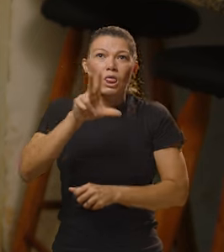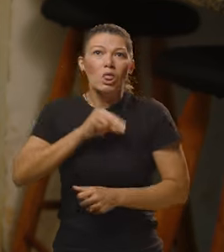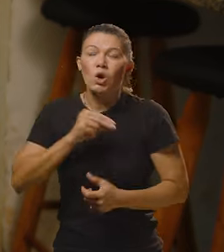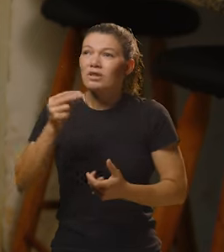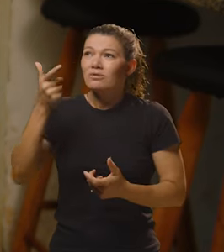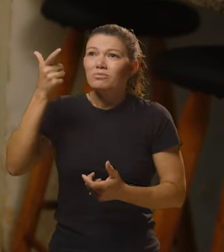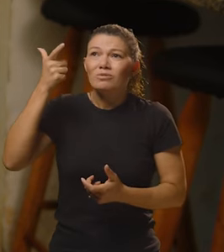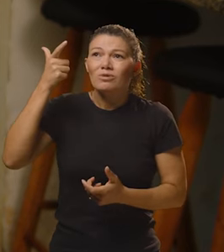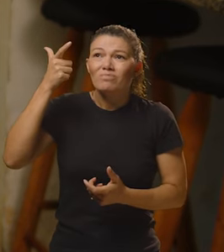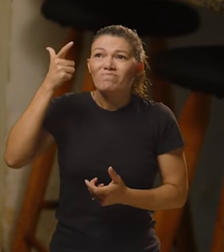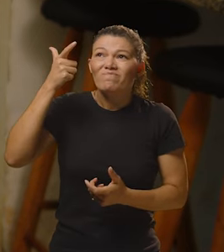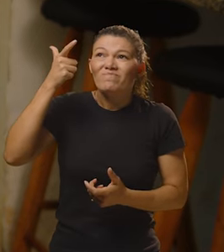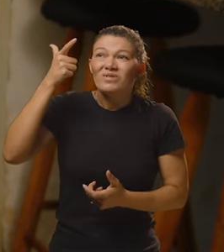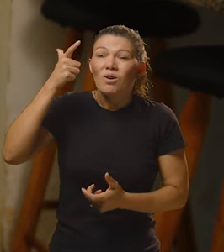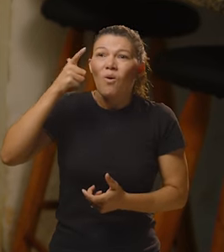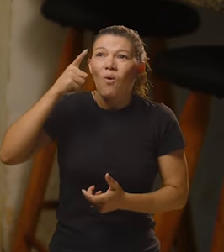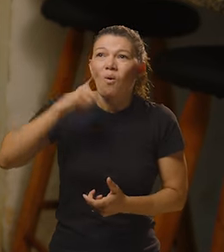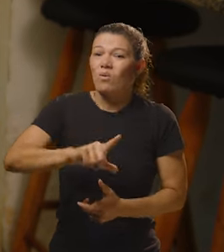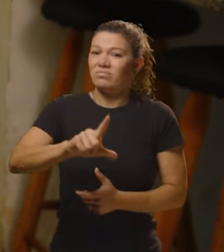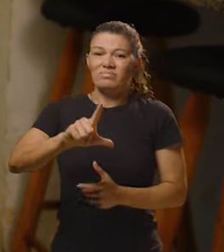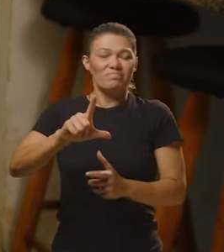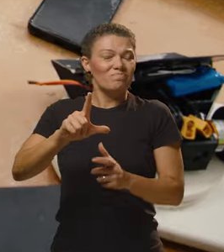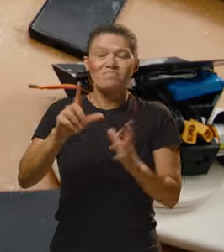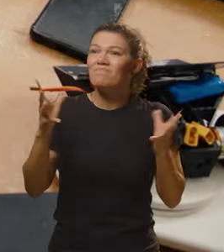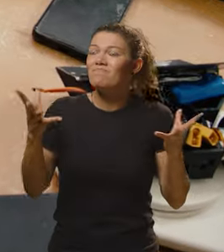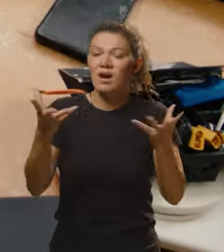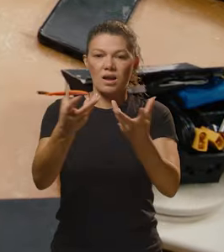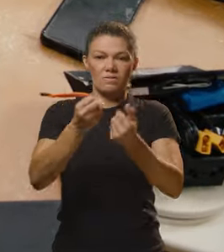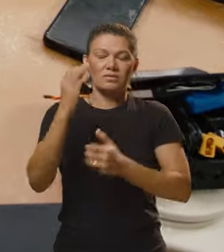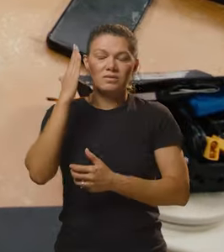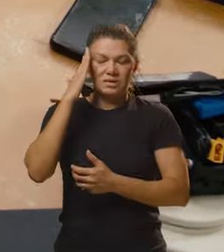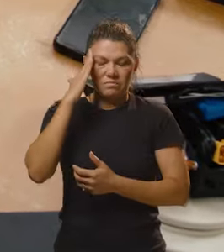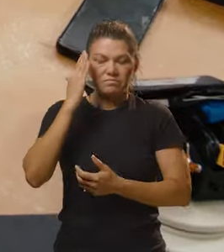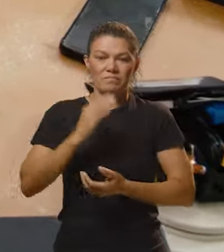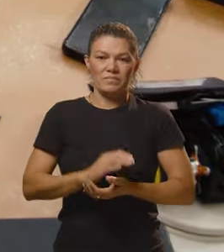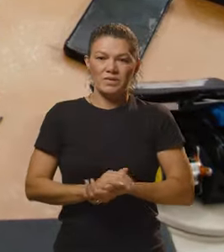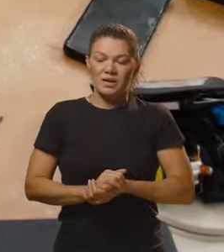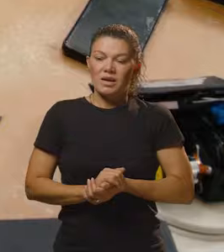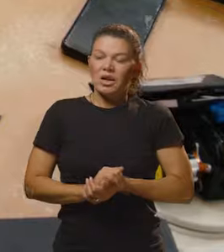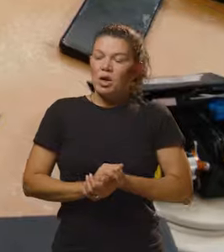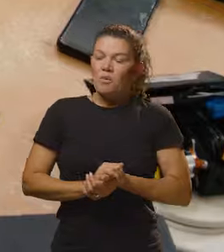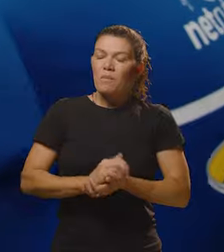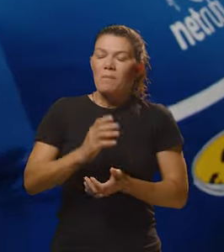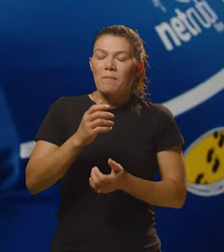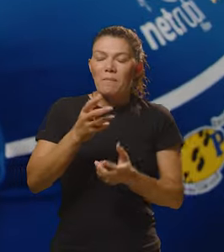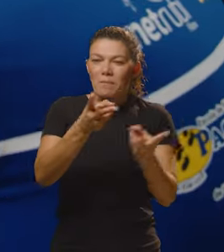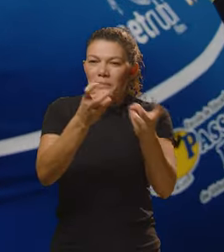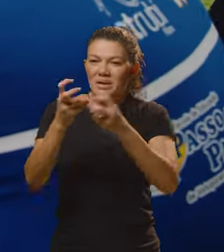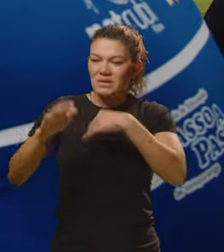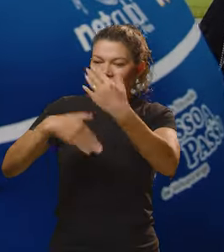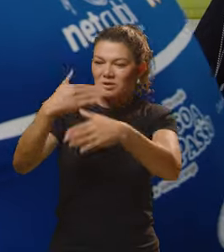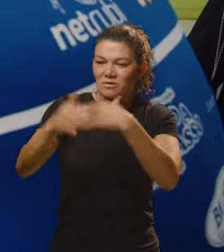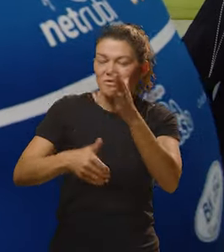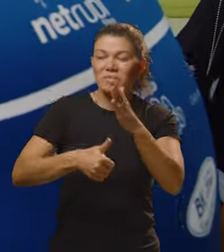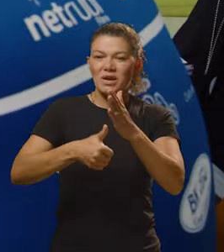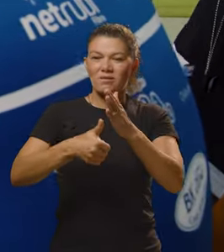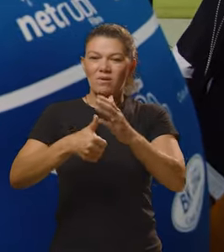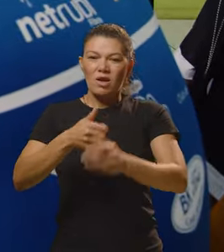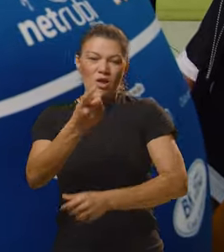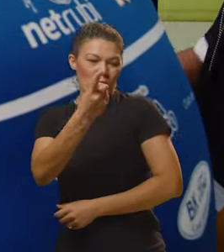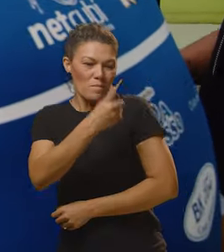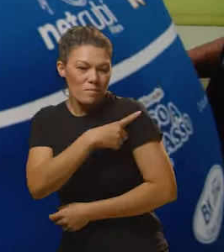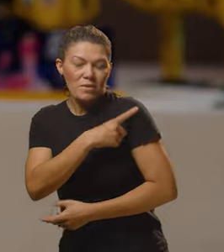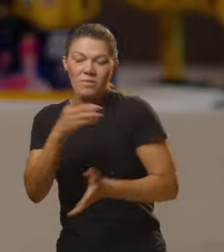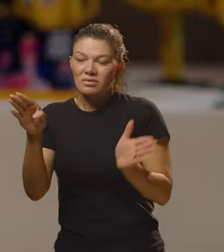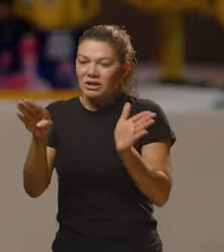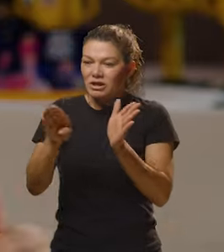tanto que eu adquiri foi imensurável, sabe? Eu vejo o desenvolvimento deles no primeiro ano do ensino médio, o primeiro